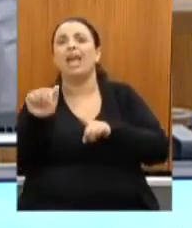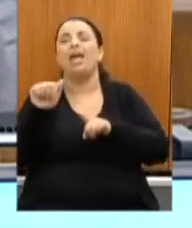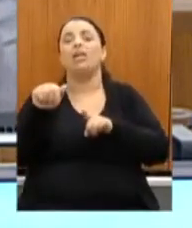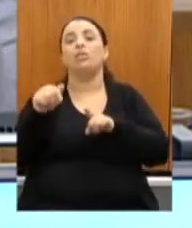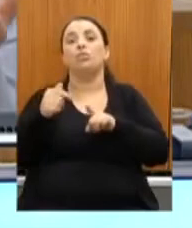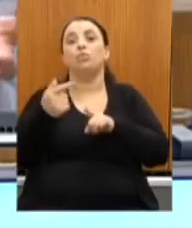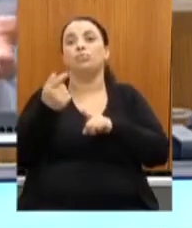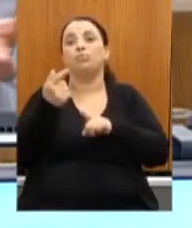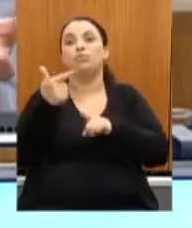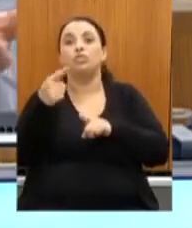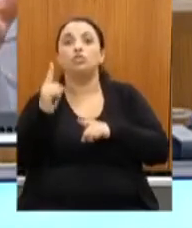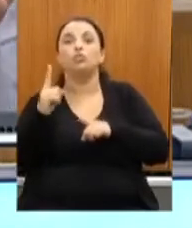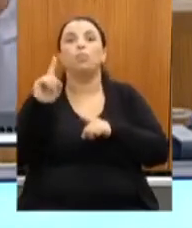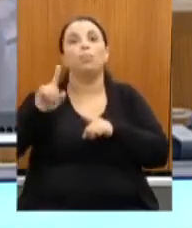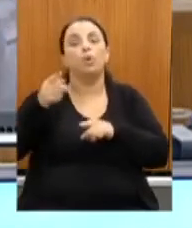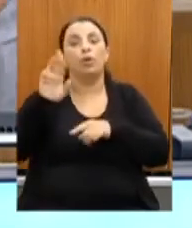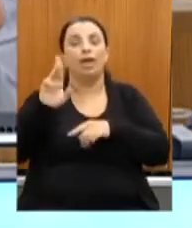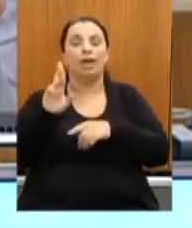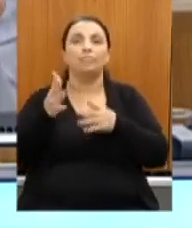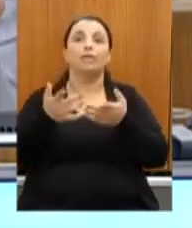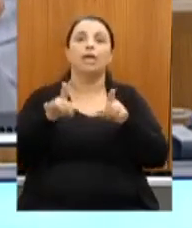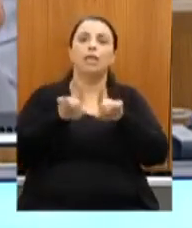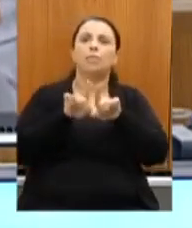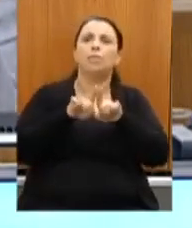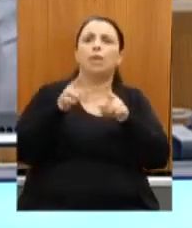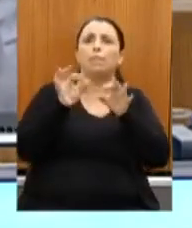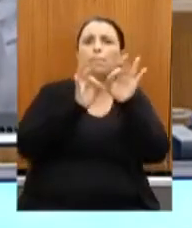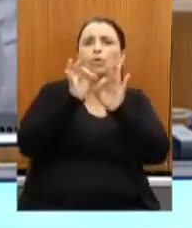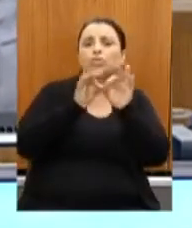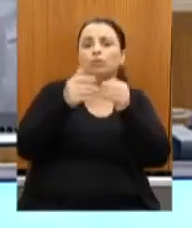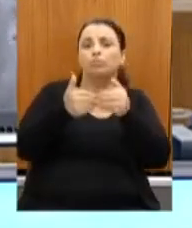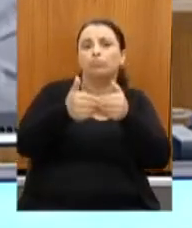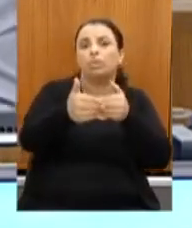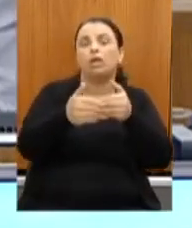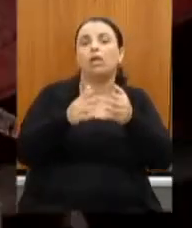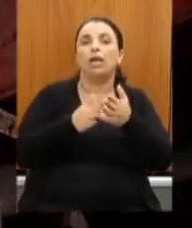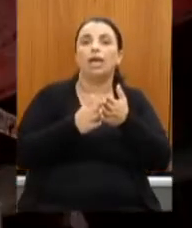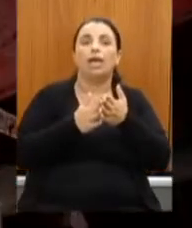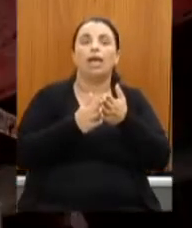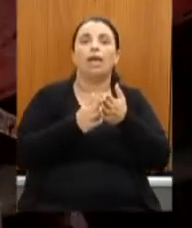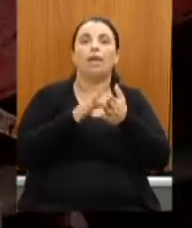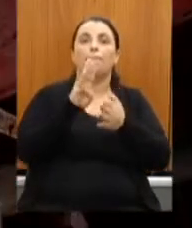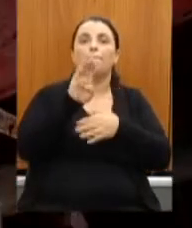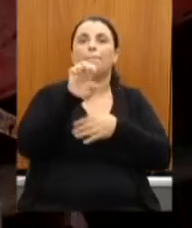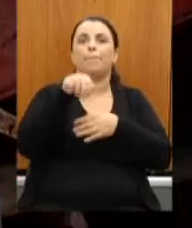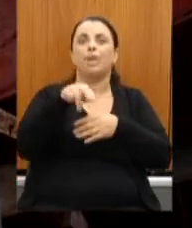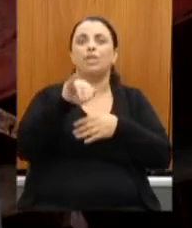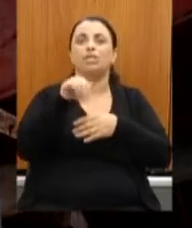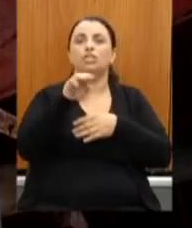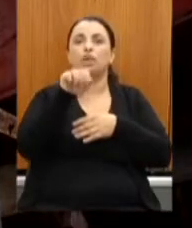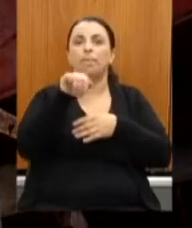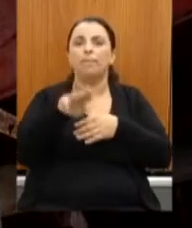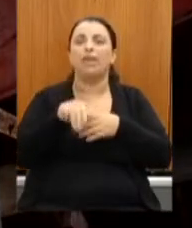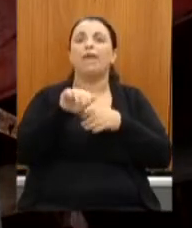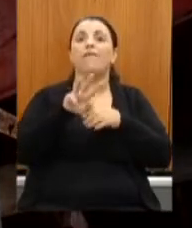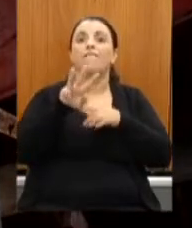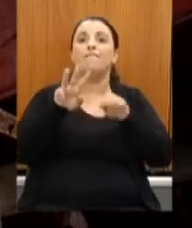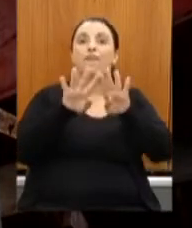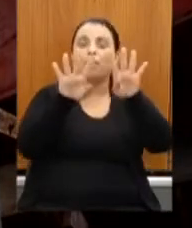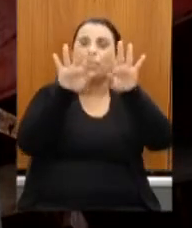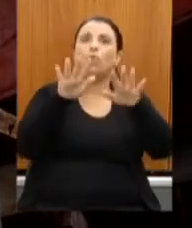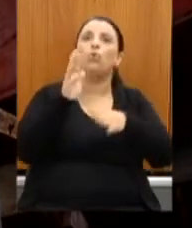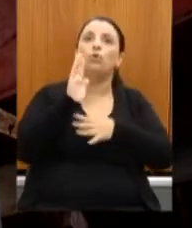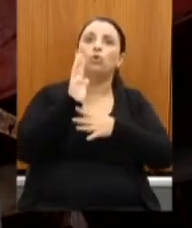andamento. O Vapor Benjamin no valor de R$,7 milhões. Já foi retirado da água e está esperando